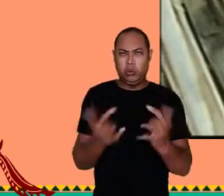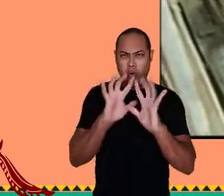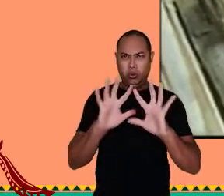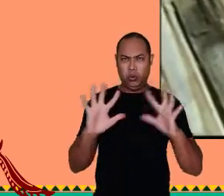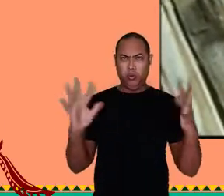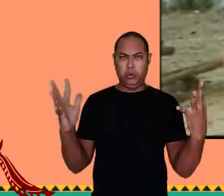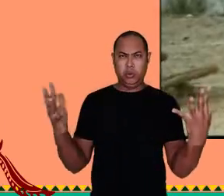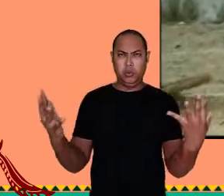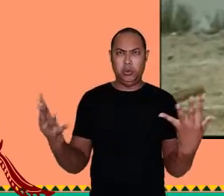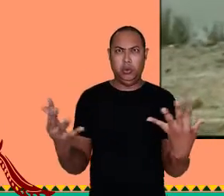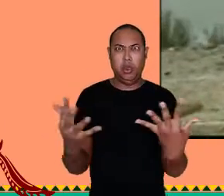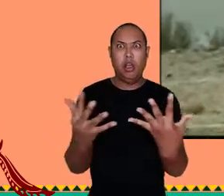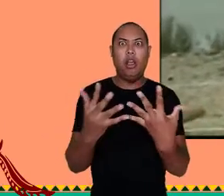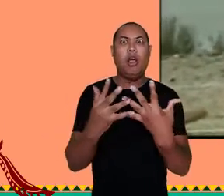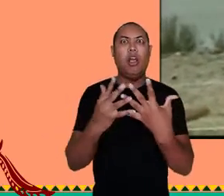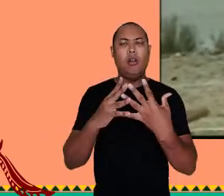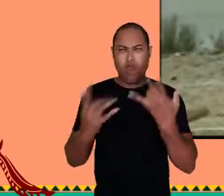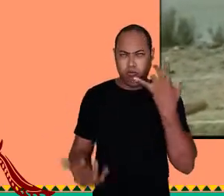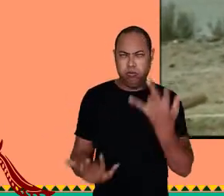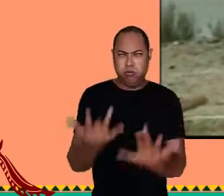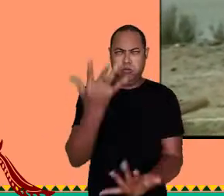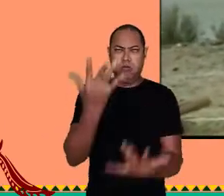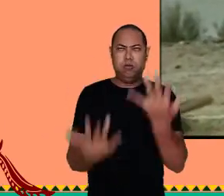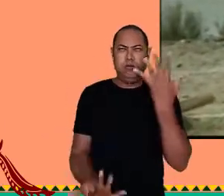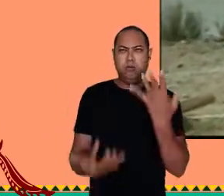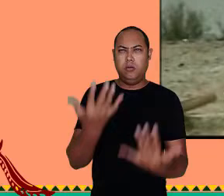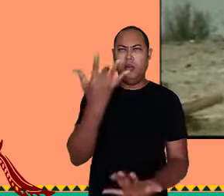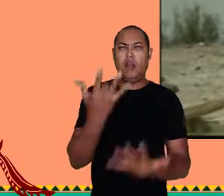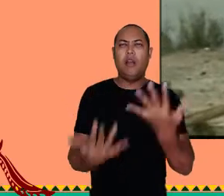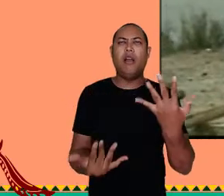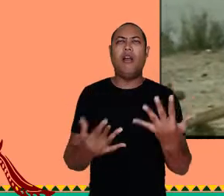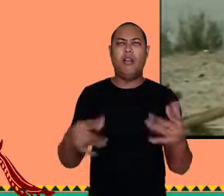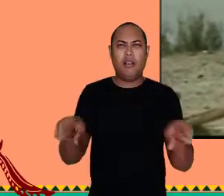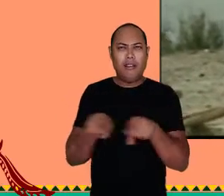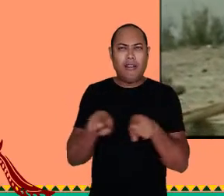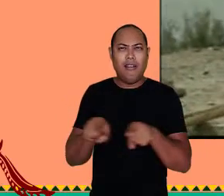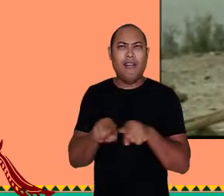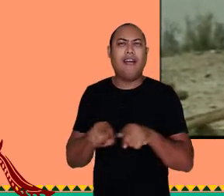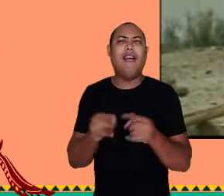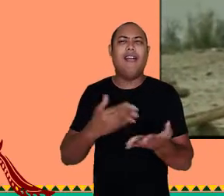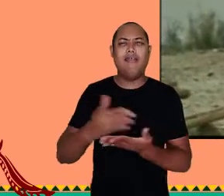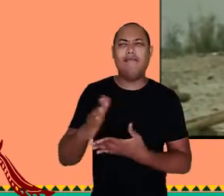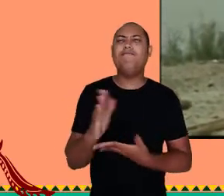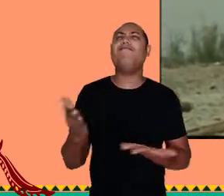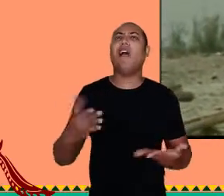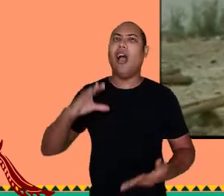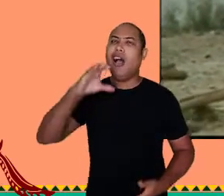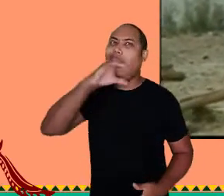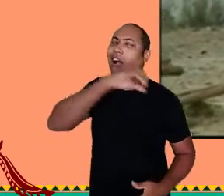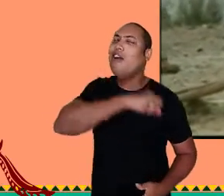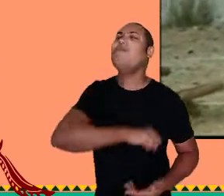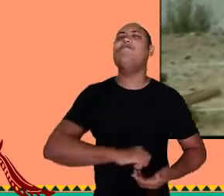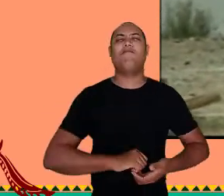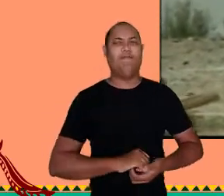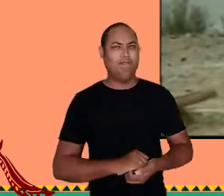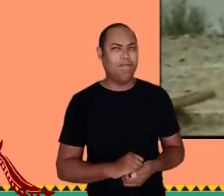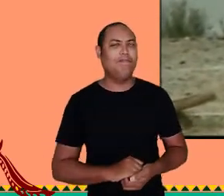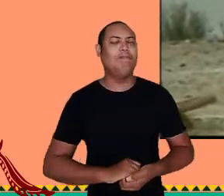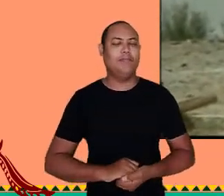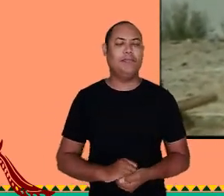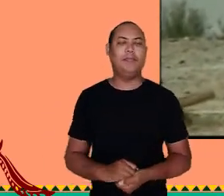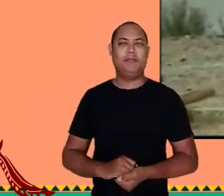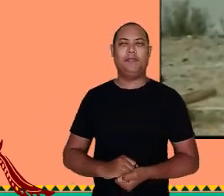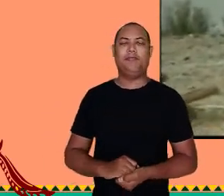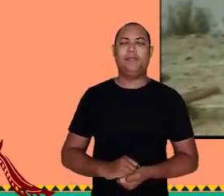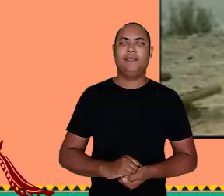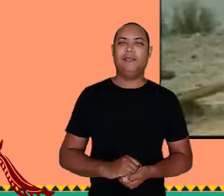Aí bota o fogo Se tiver vento É de momento Para queimar Mas também a gente Pega uma pintura Minha